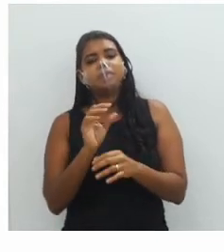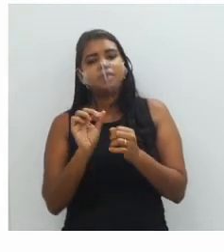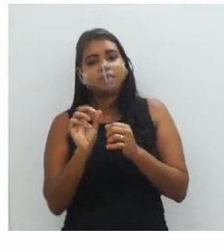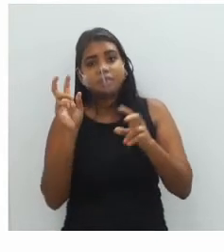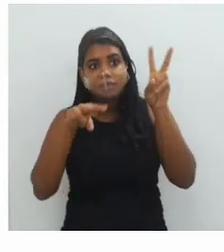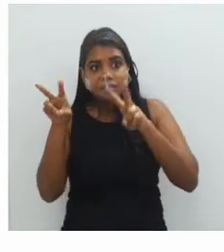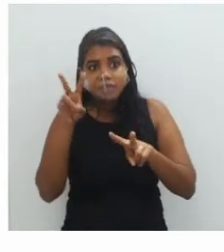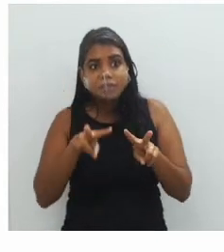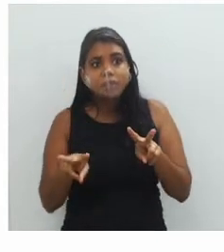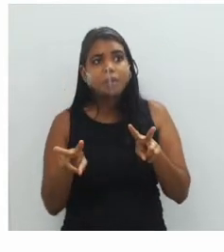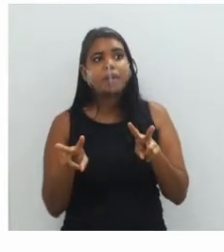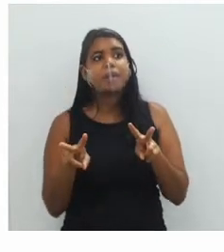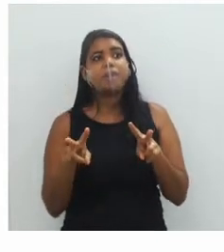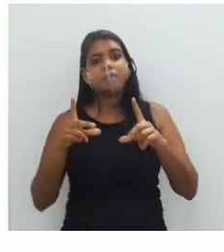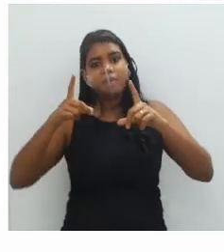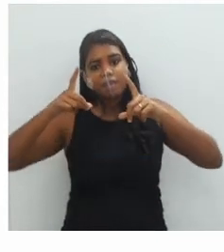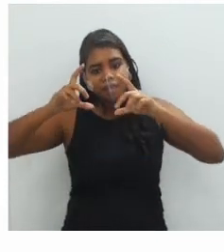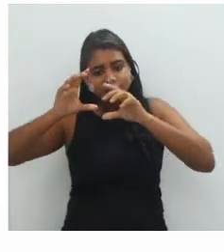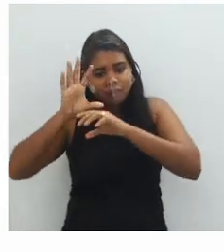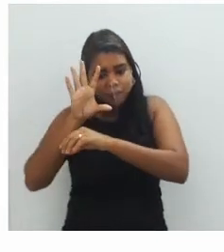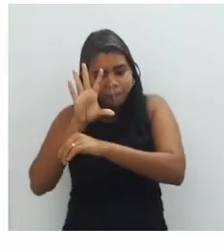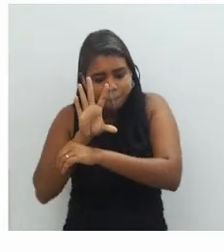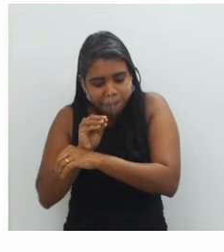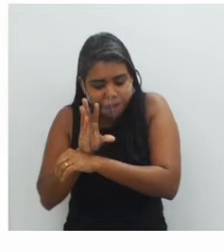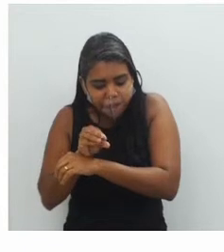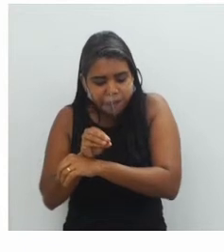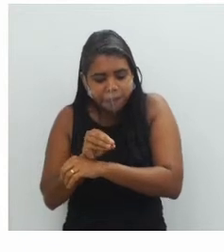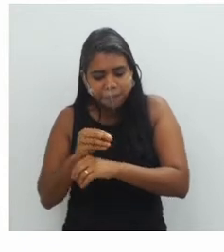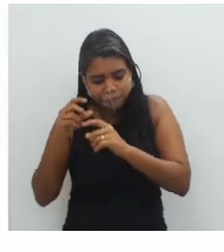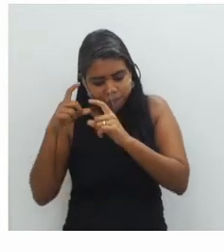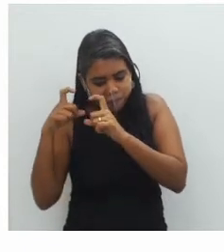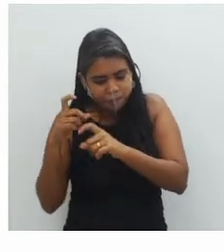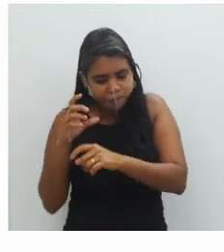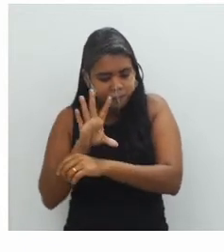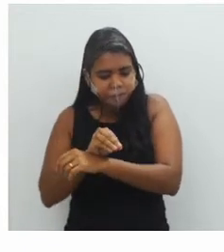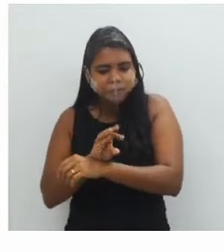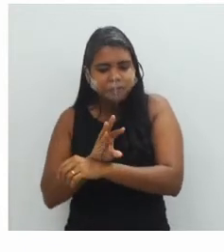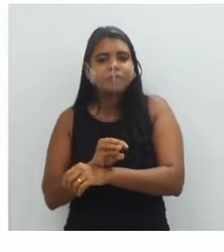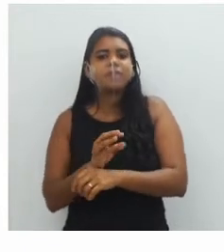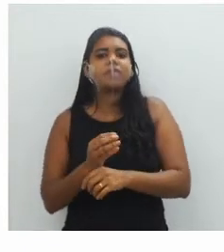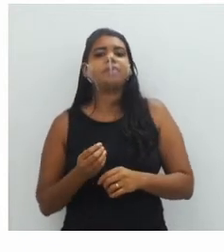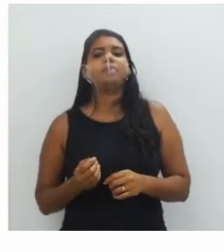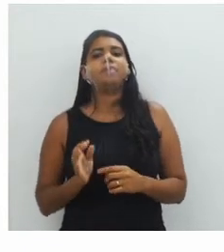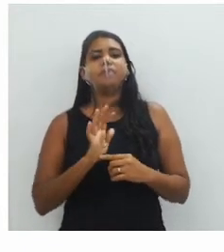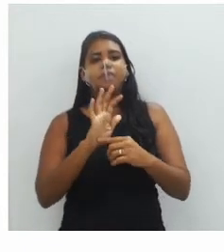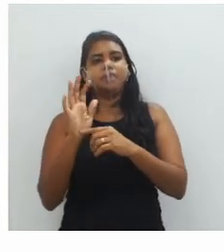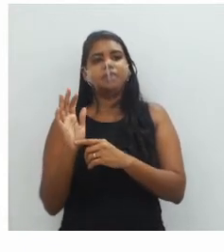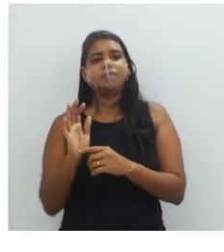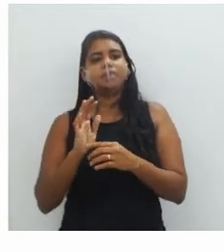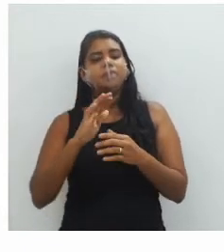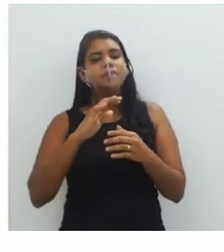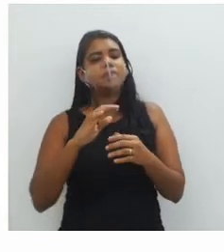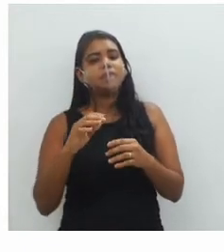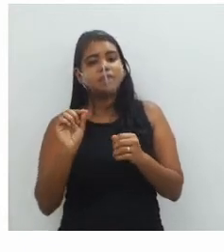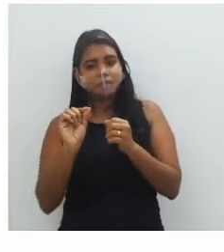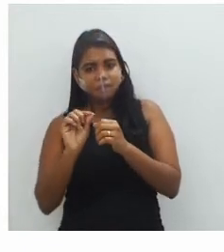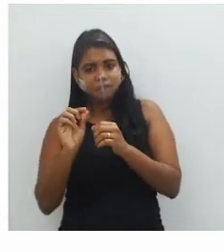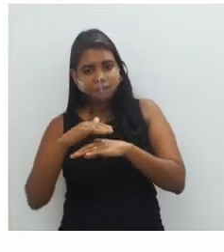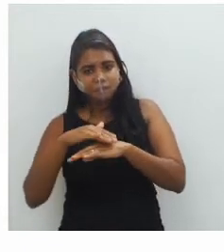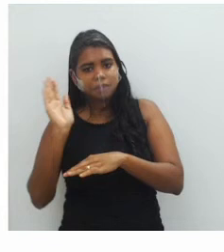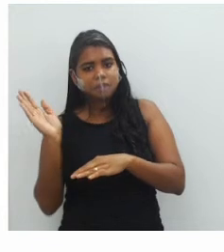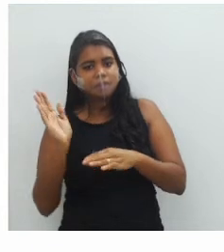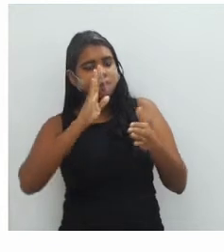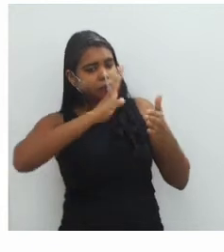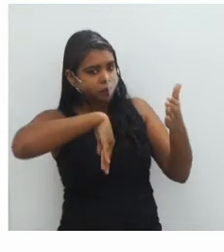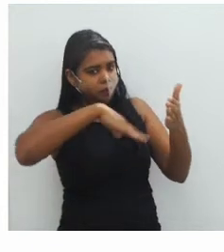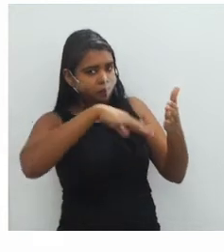visual, geralmente ele fotografa. Então, a sua obra é muito mais fotográfica do que pintura em tela, porque ele trabalha com